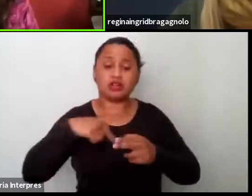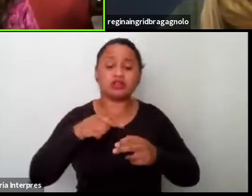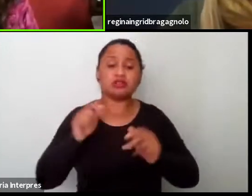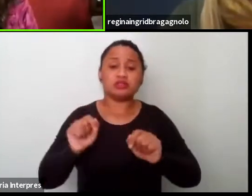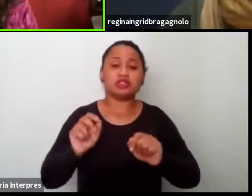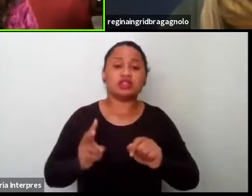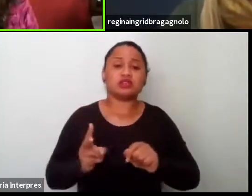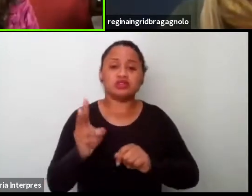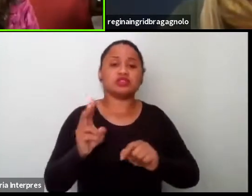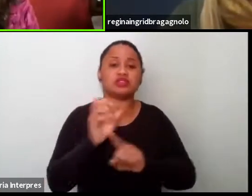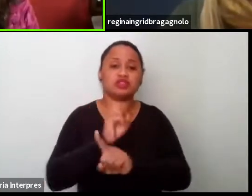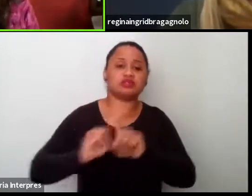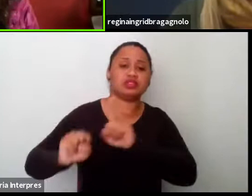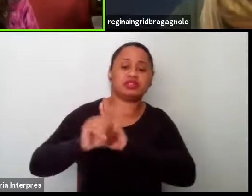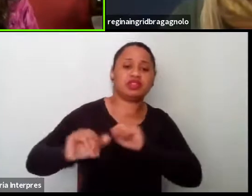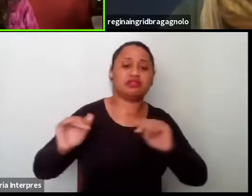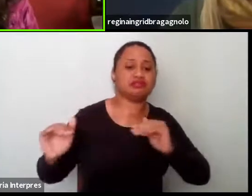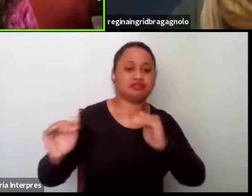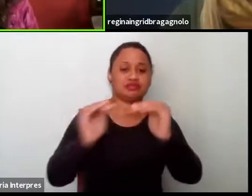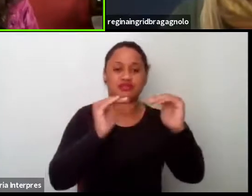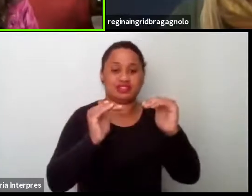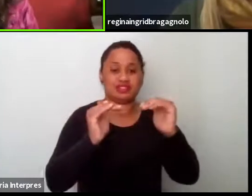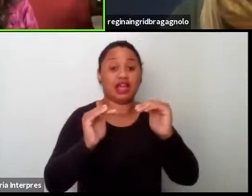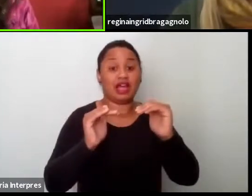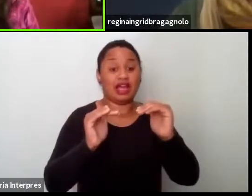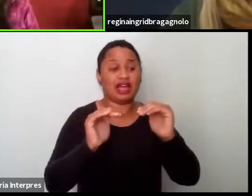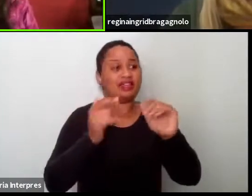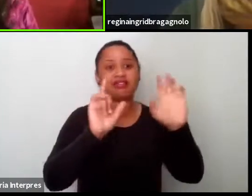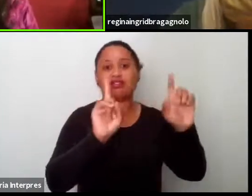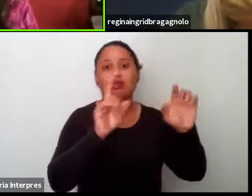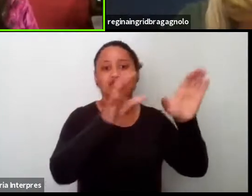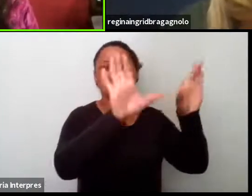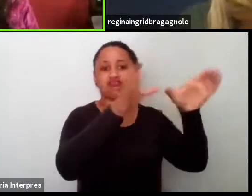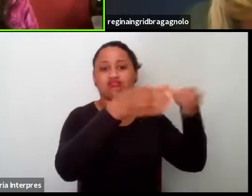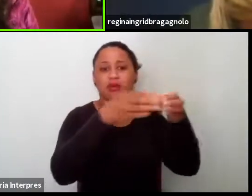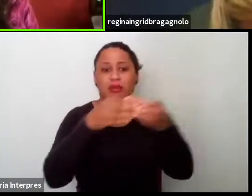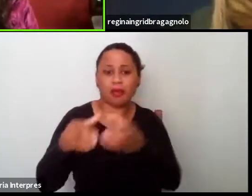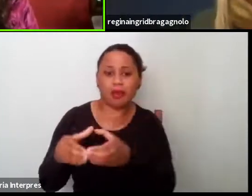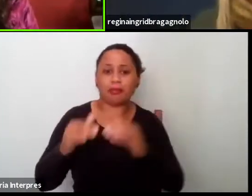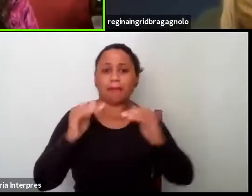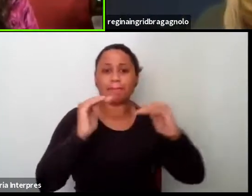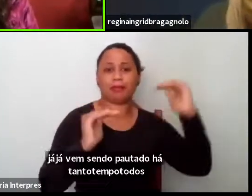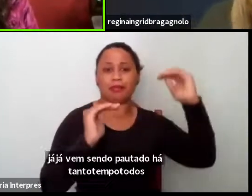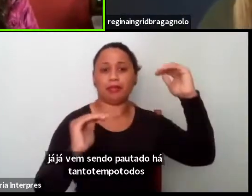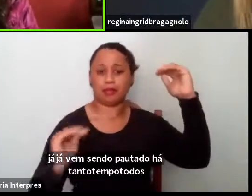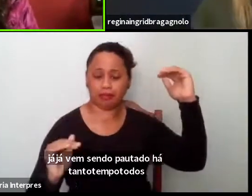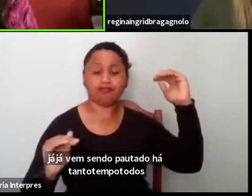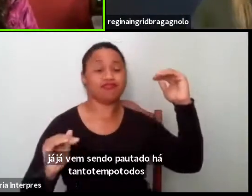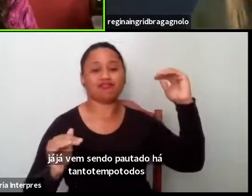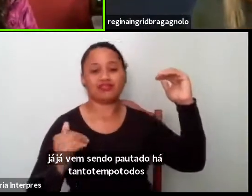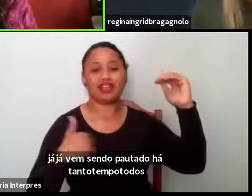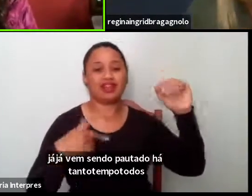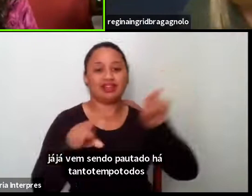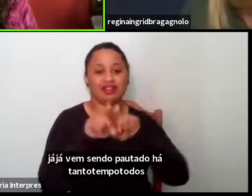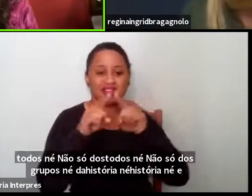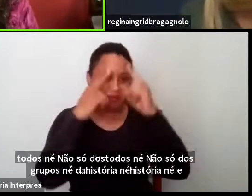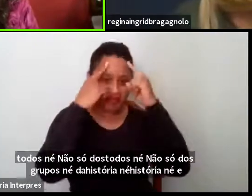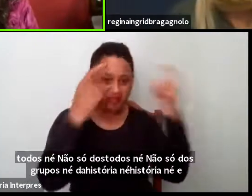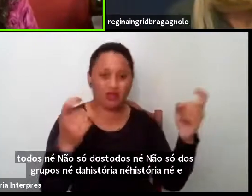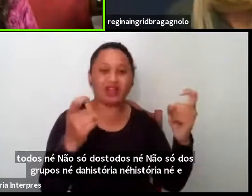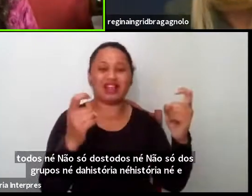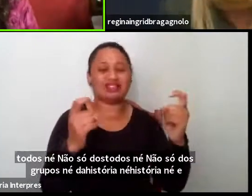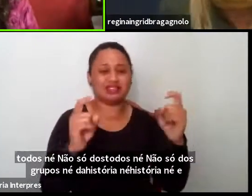igualitária e menos hierarquizada e menos violenta, né, acho que a questão da violência aqui, ela